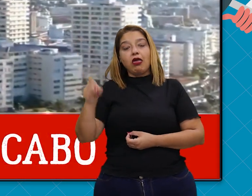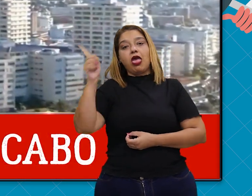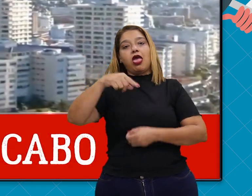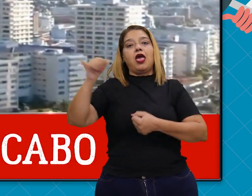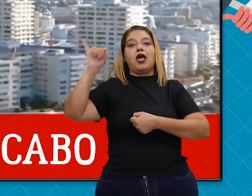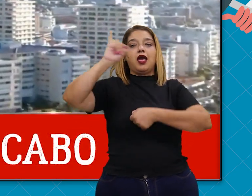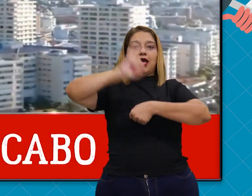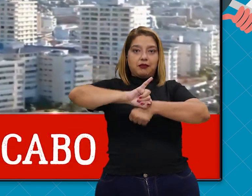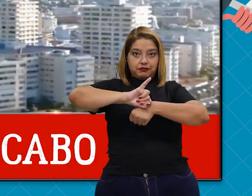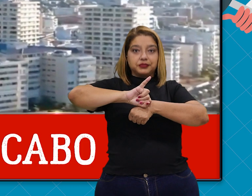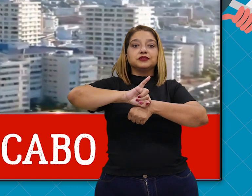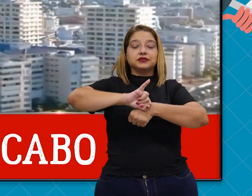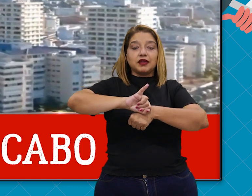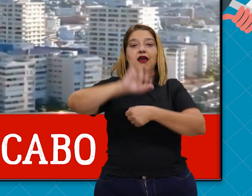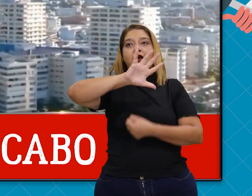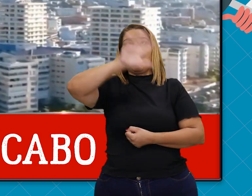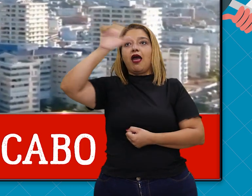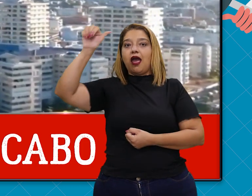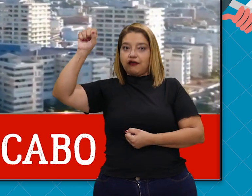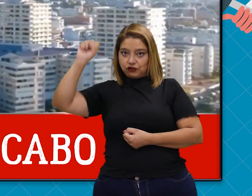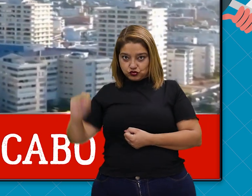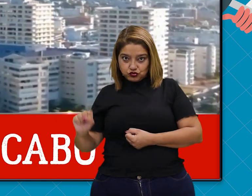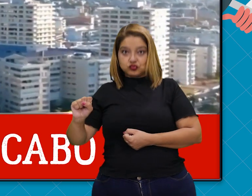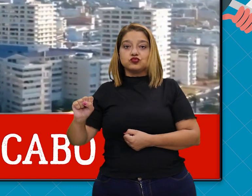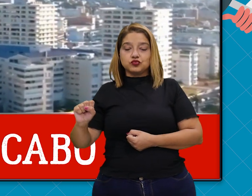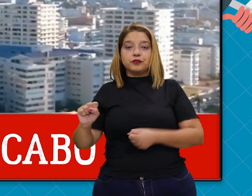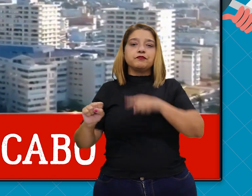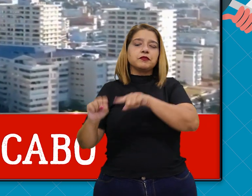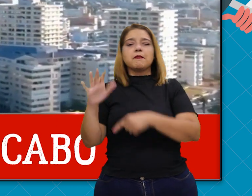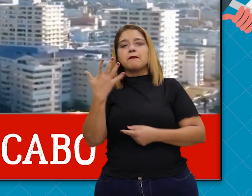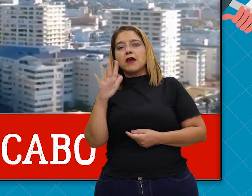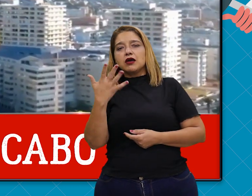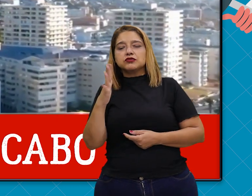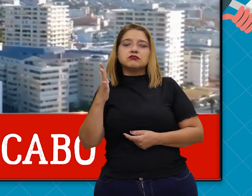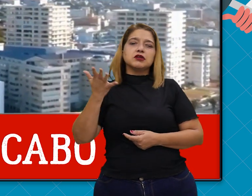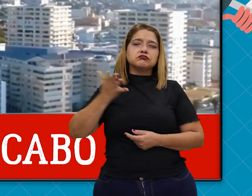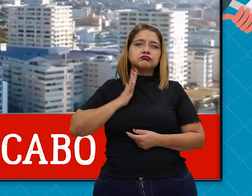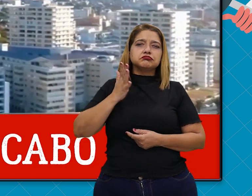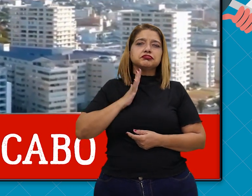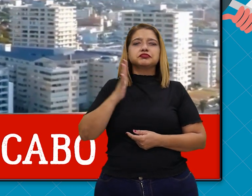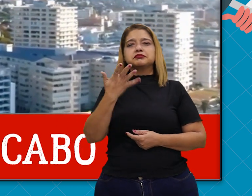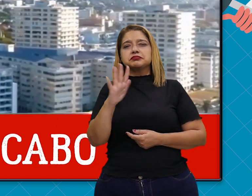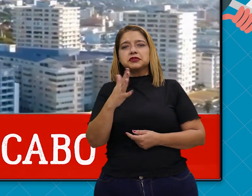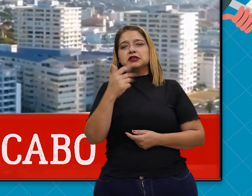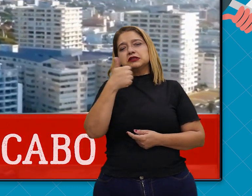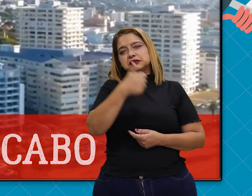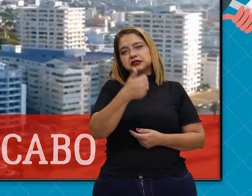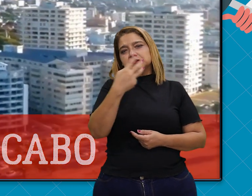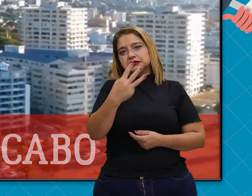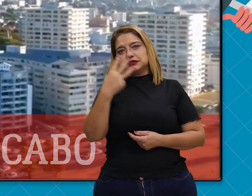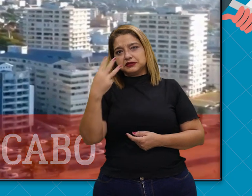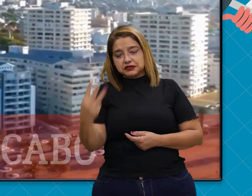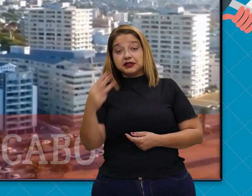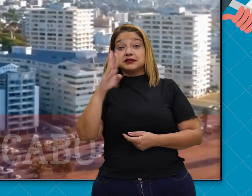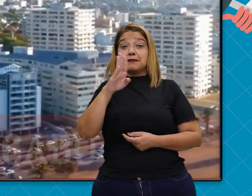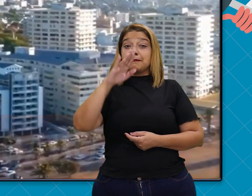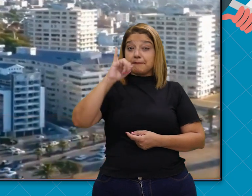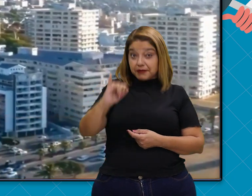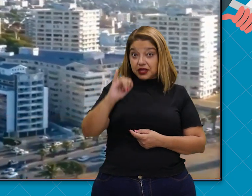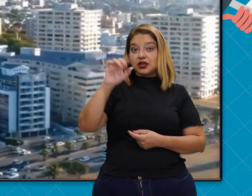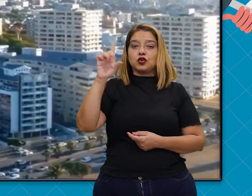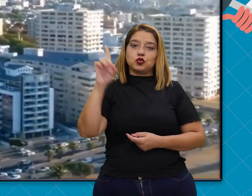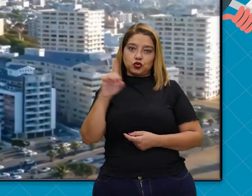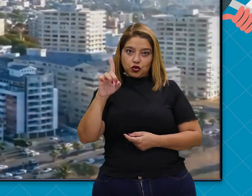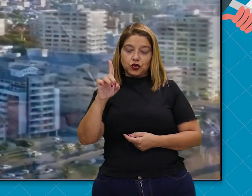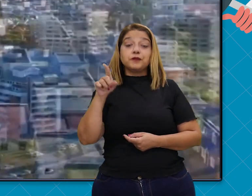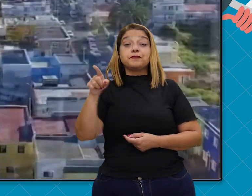capital legislativa da África do Sul. Tem uma riqueza total de 133 bilhões de dólares.